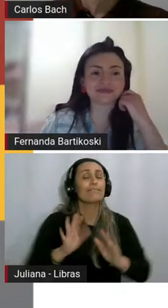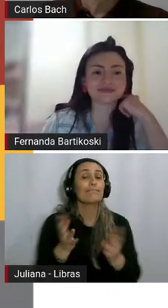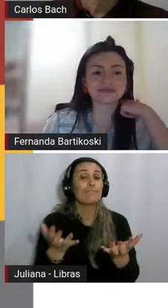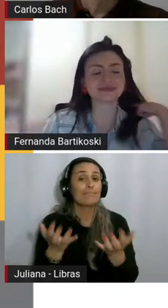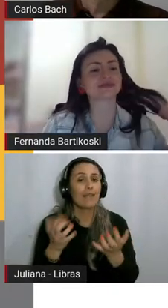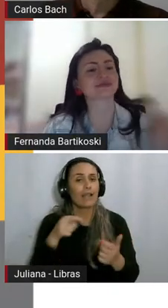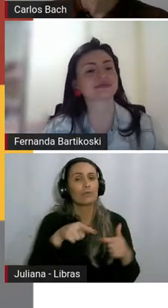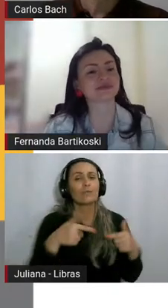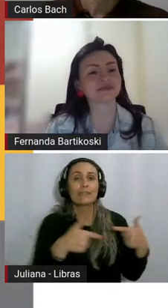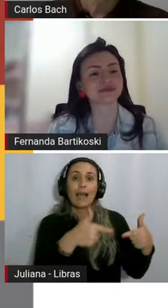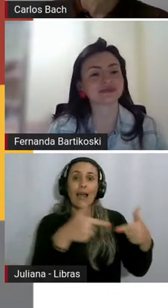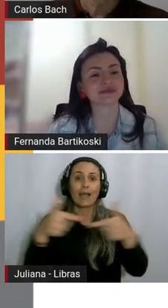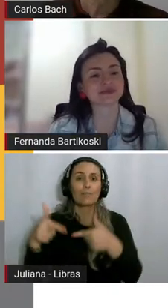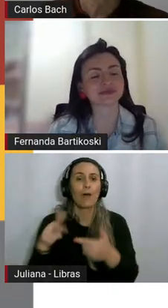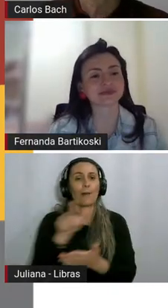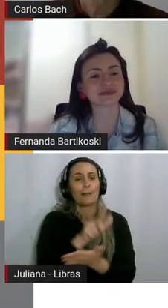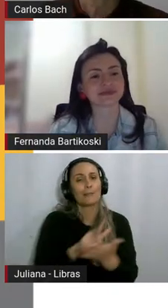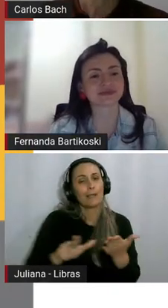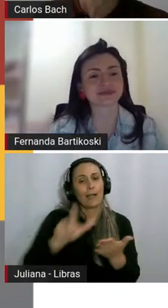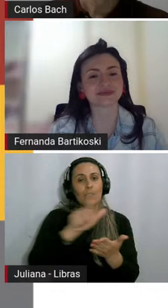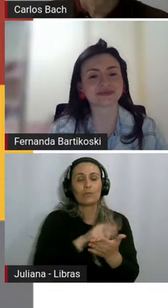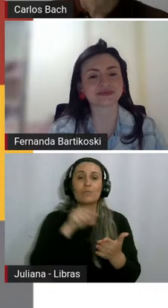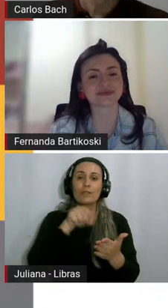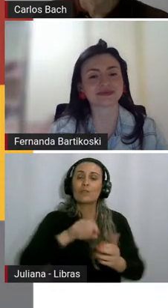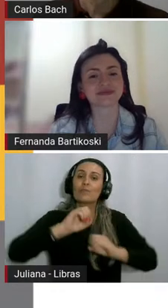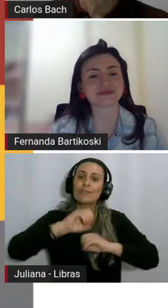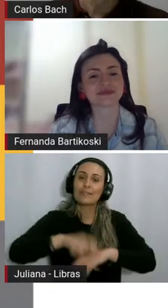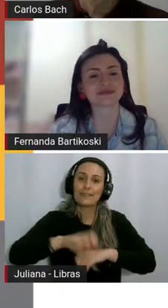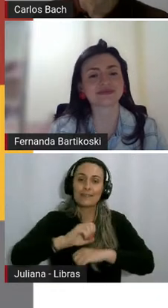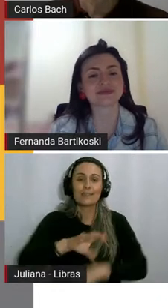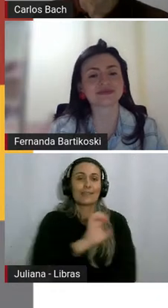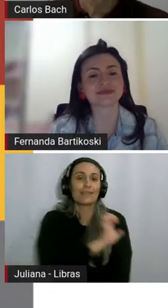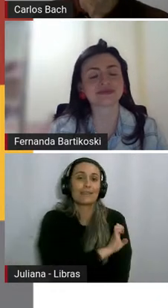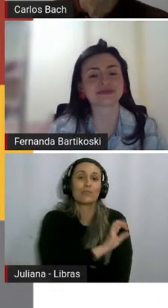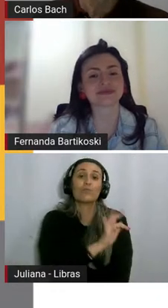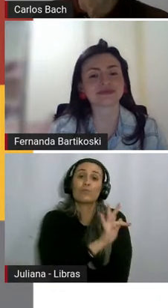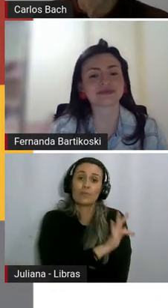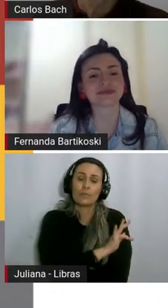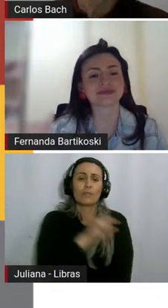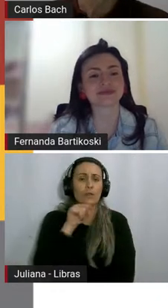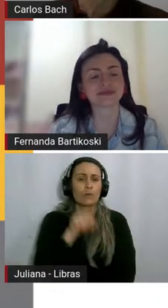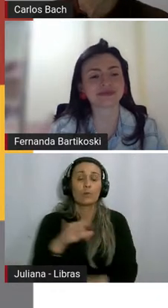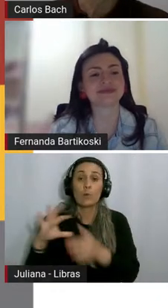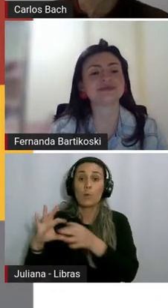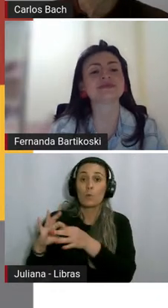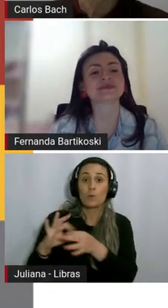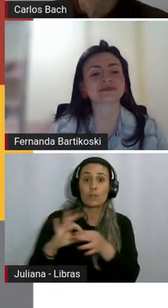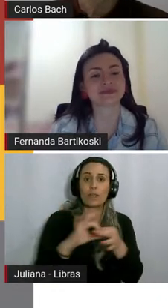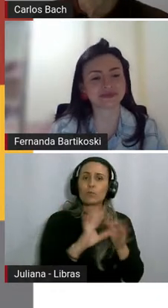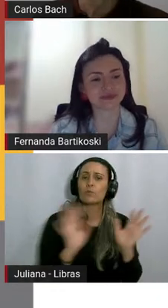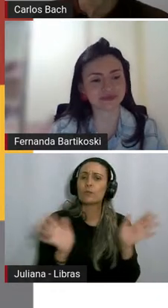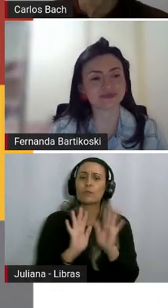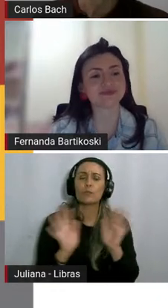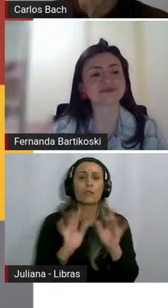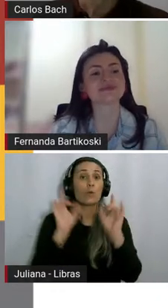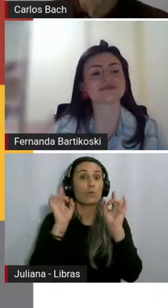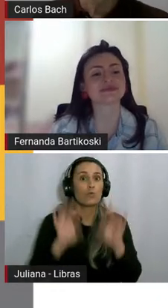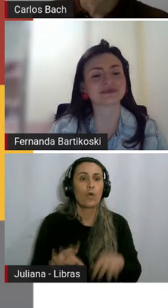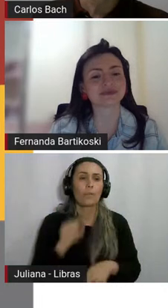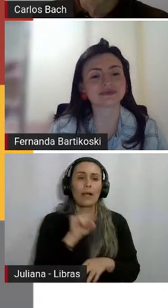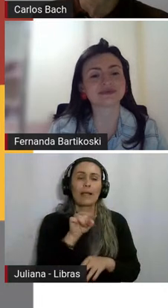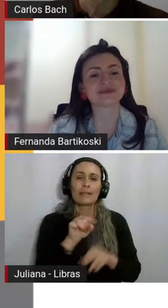literatura nas salas de aula do ensino fundamental. Contextos que não sejam pretextos para determinado assunto